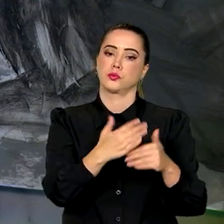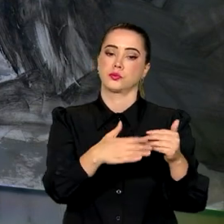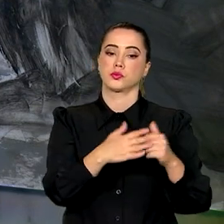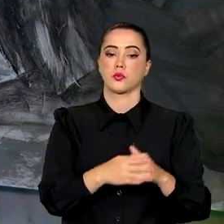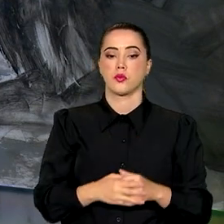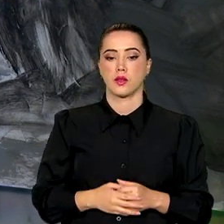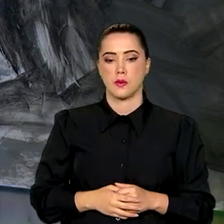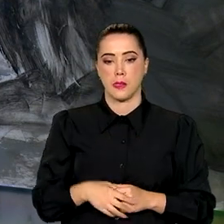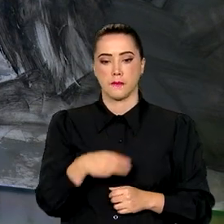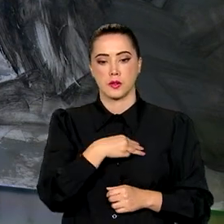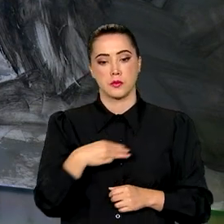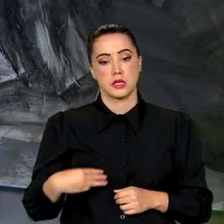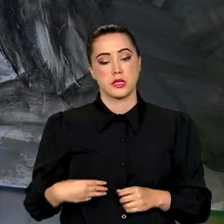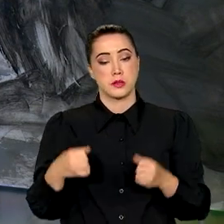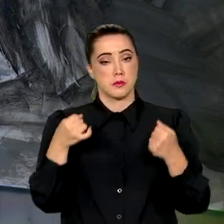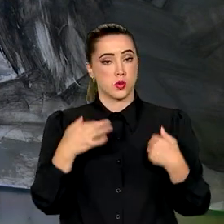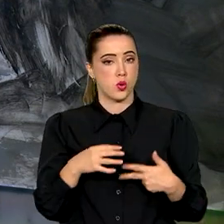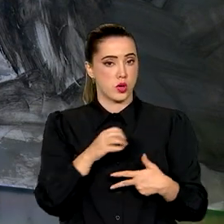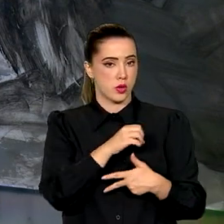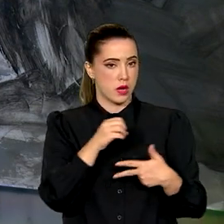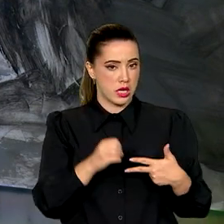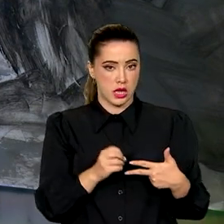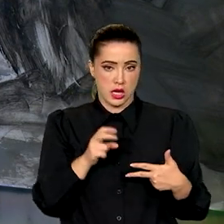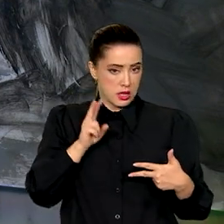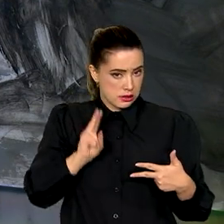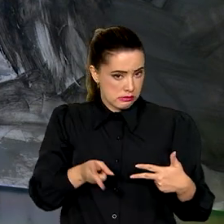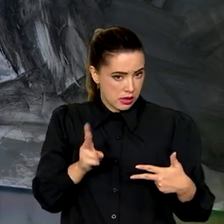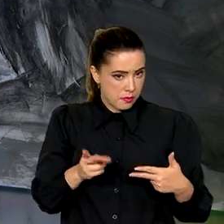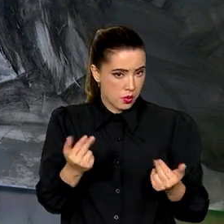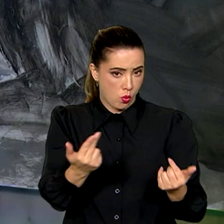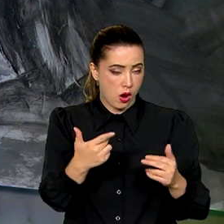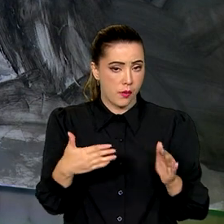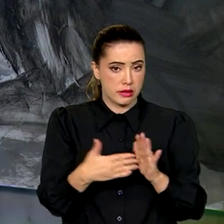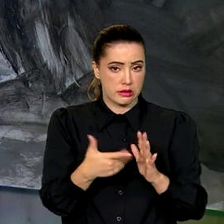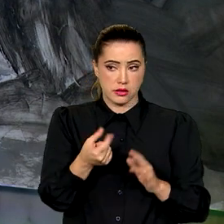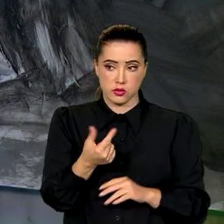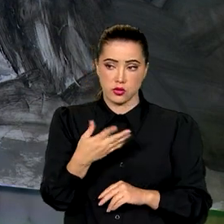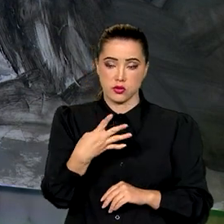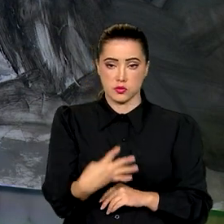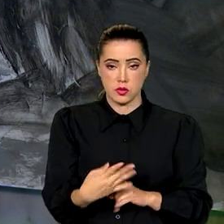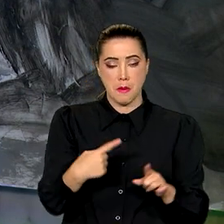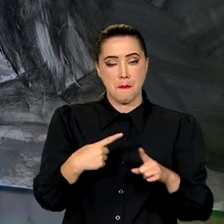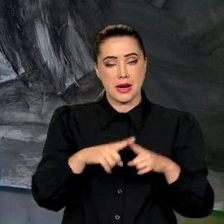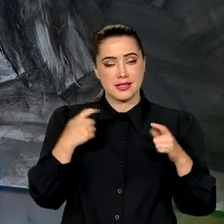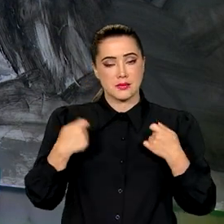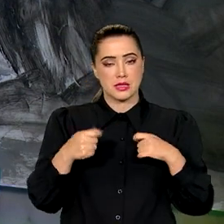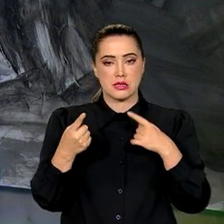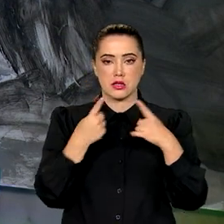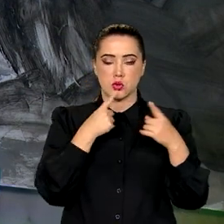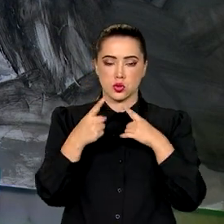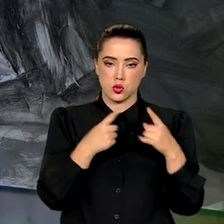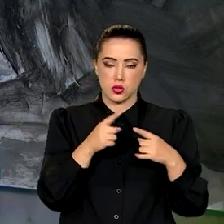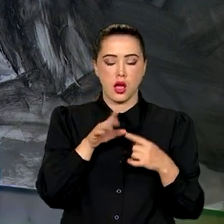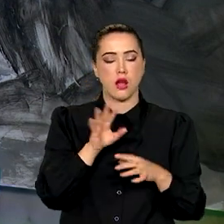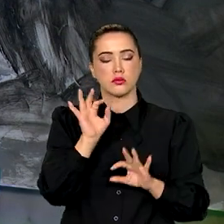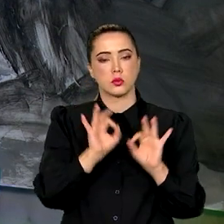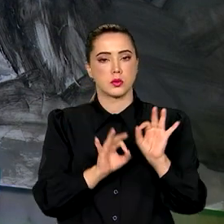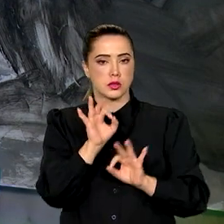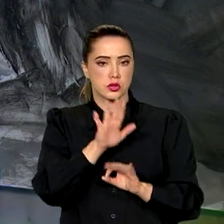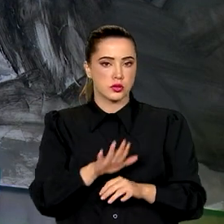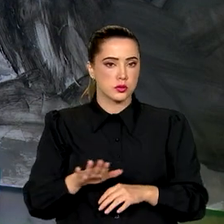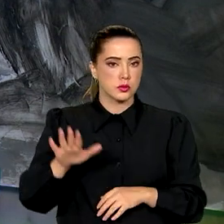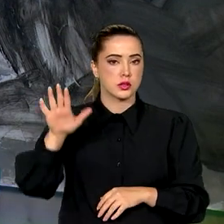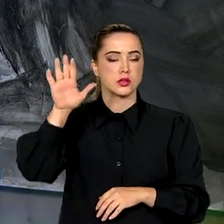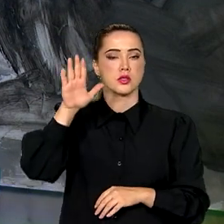haverá qualquer mudança na prova do Enem em 2024, mas o MEC defende uma ampla discussão no âmbito do Plano Nacional